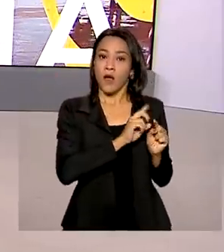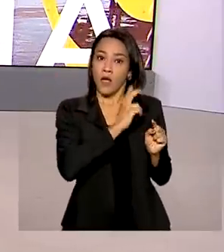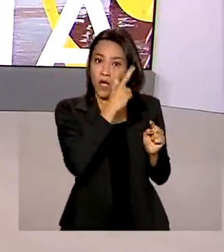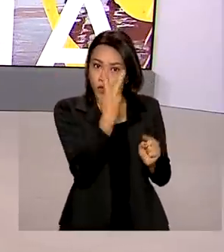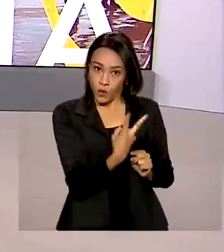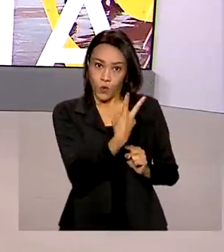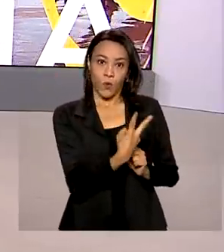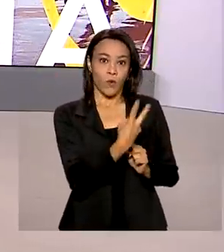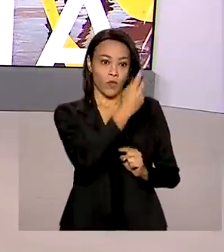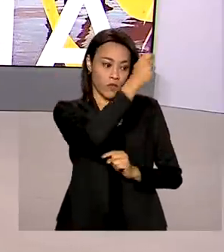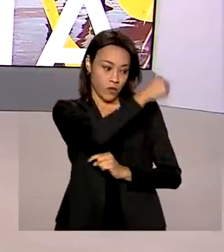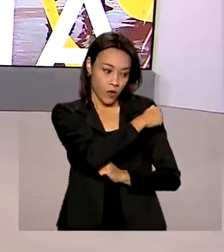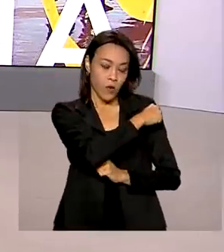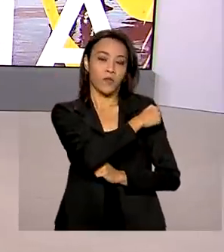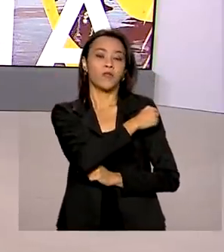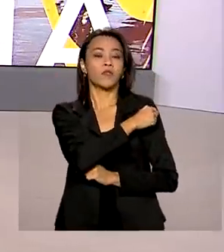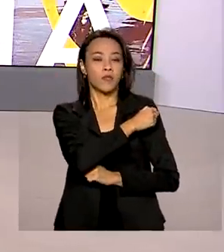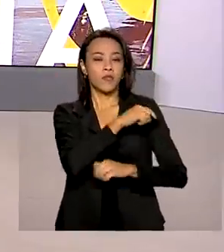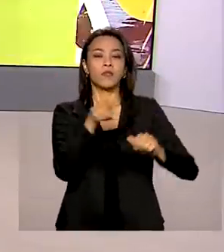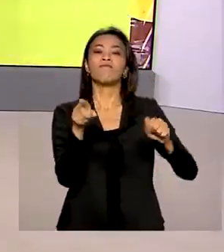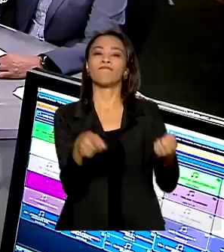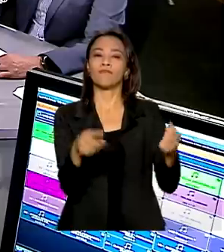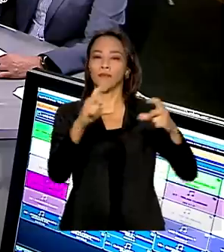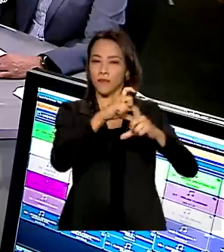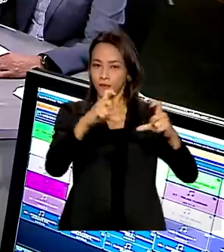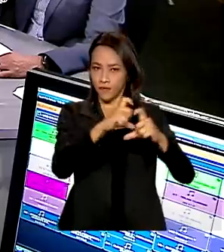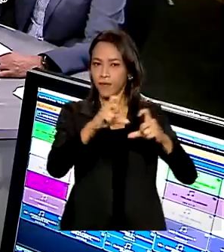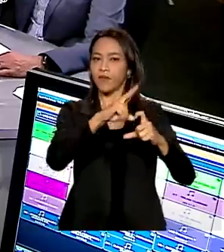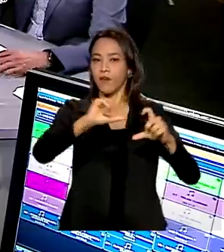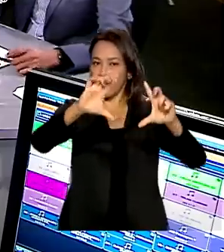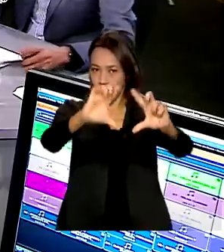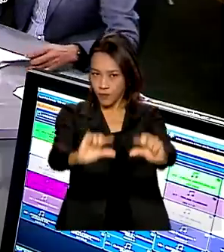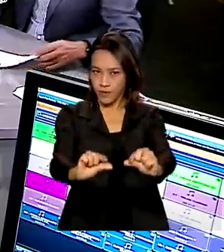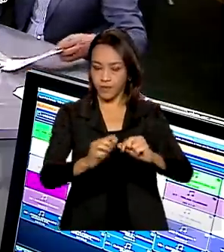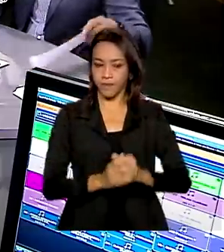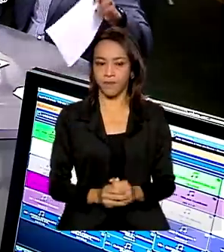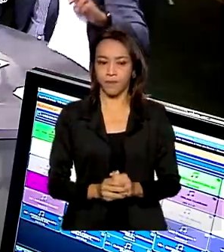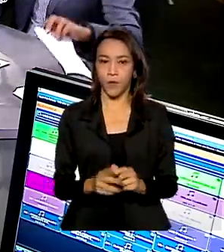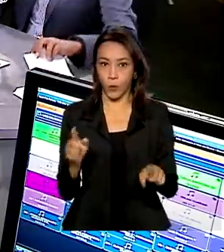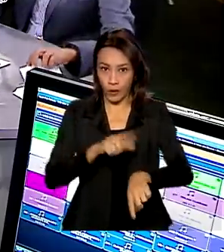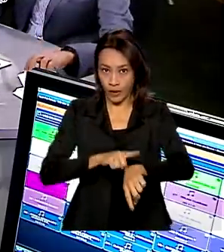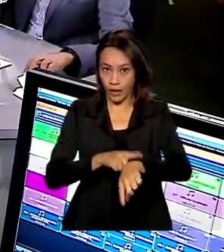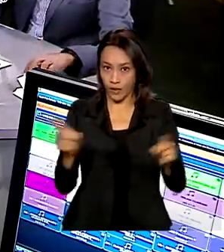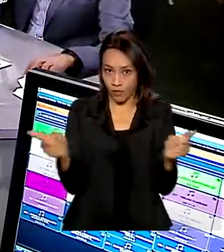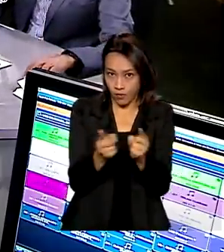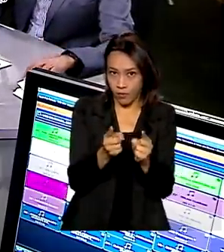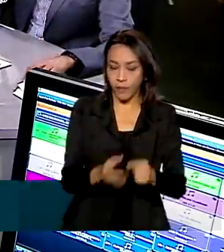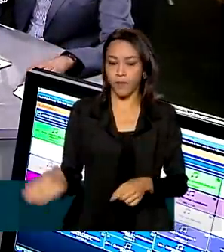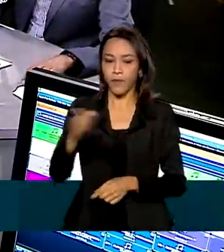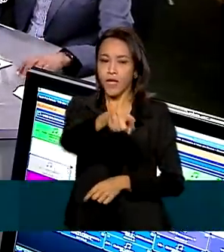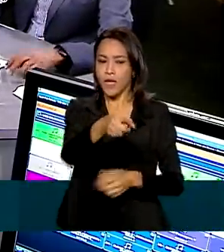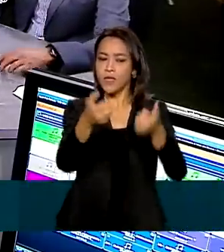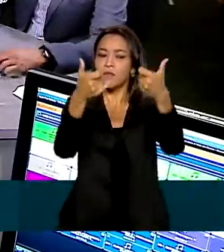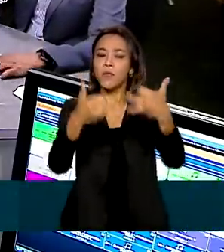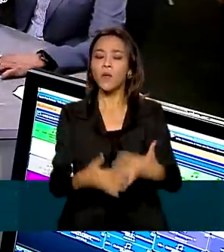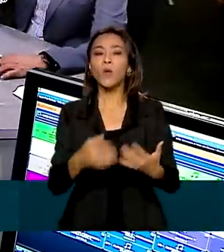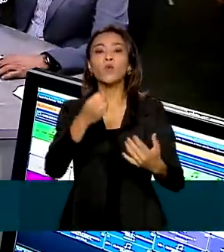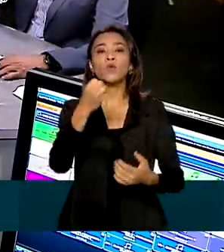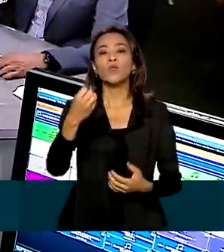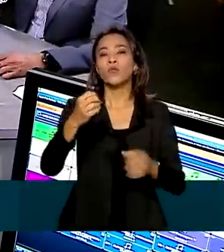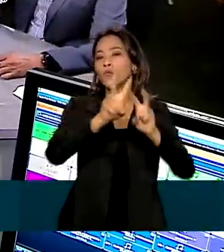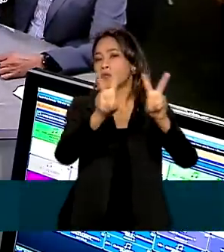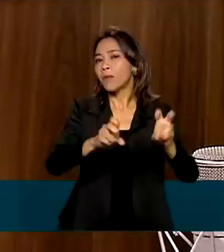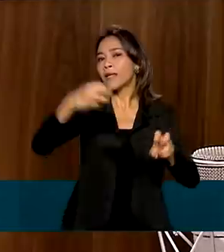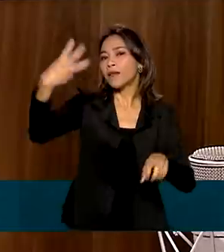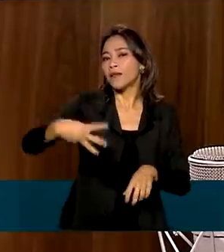doses da vacina da Pfizer deve diminuir. Marcelo Queiroga falou sobre a aplicação da terceira dose